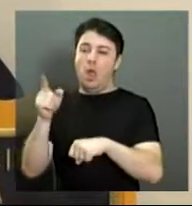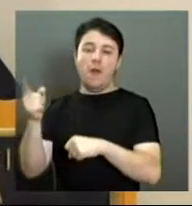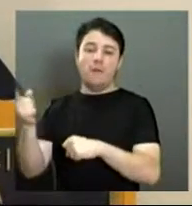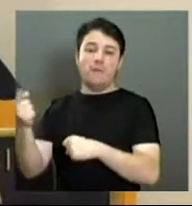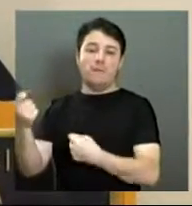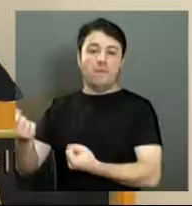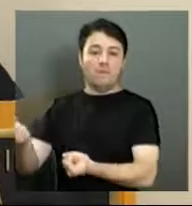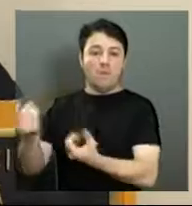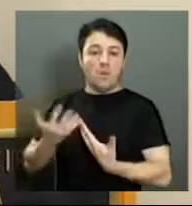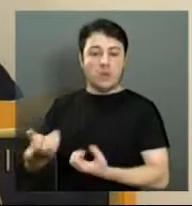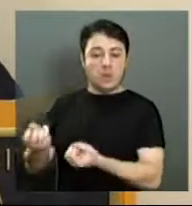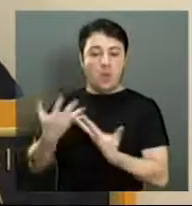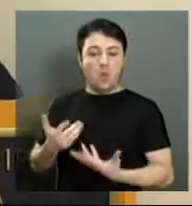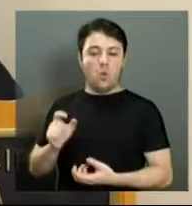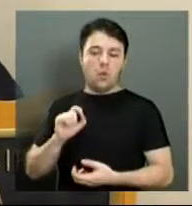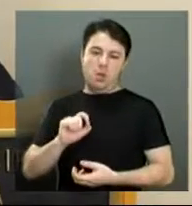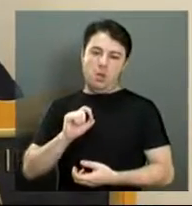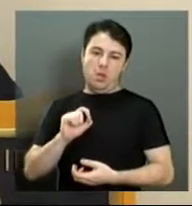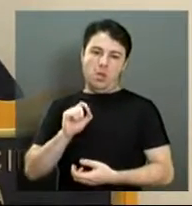mês de janeiro,